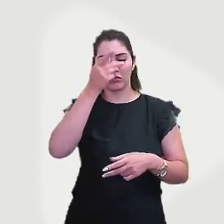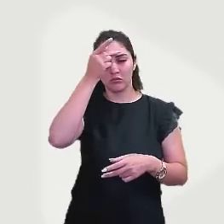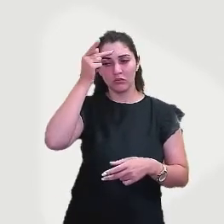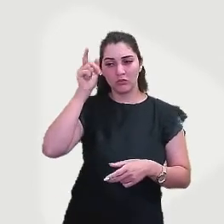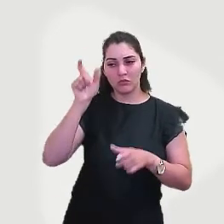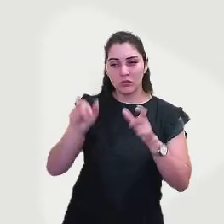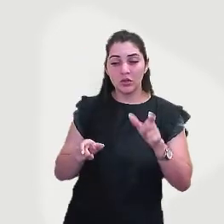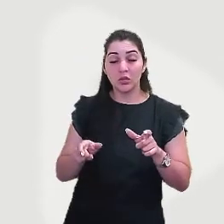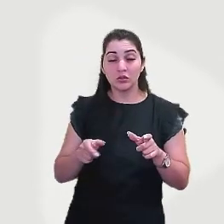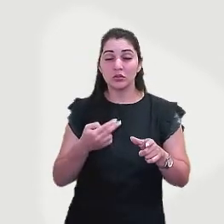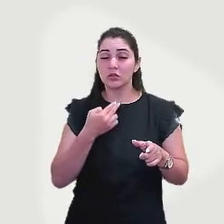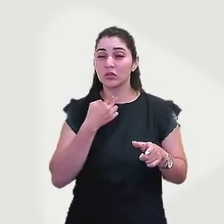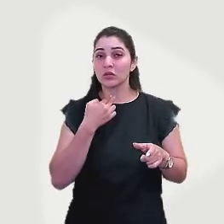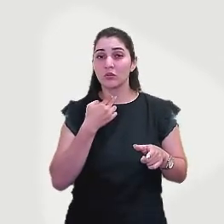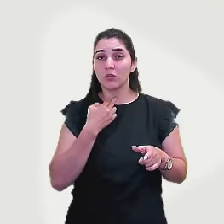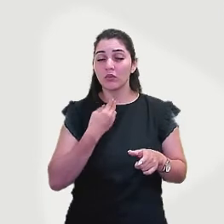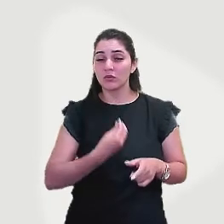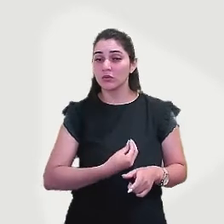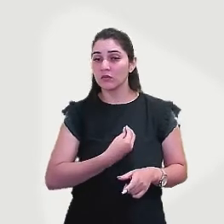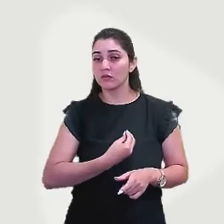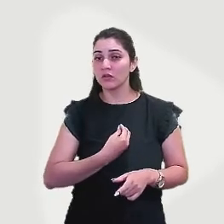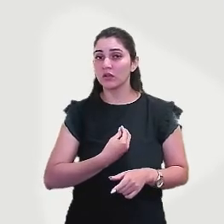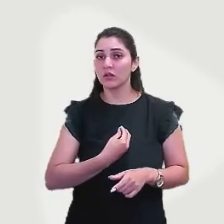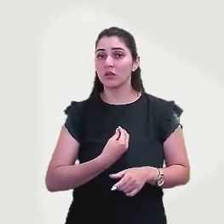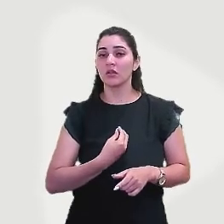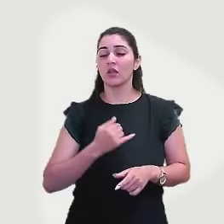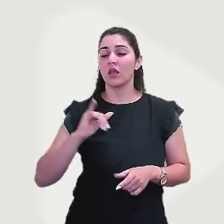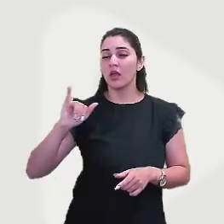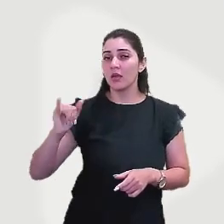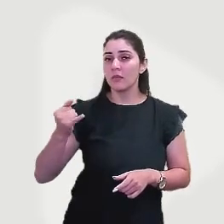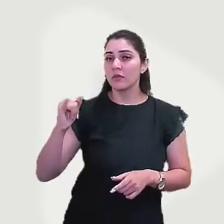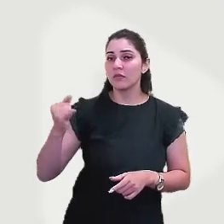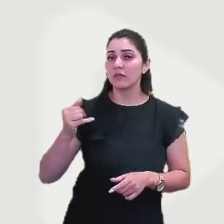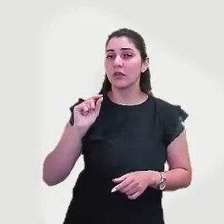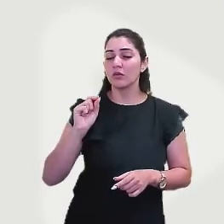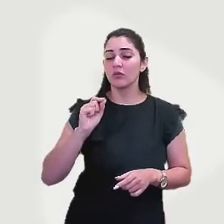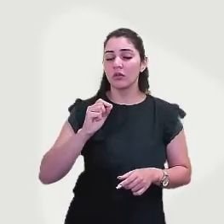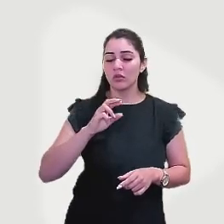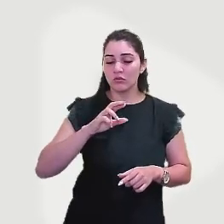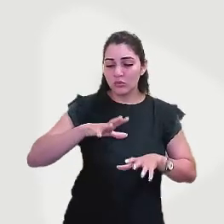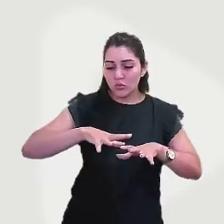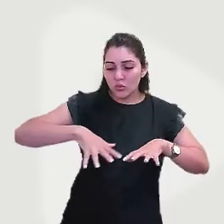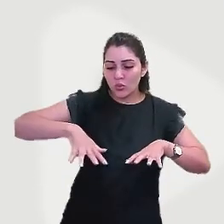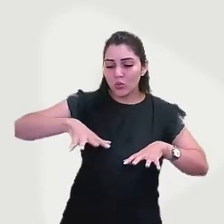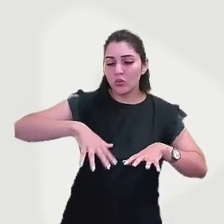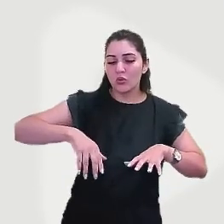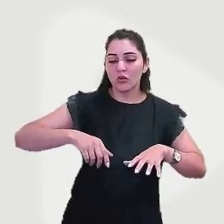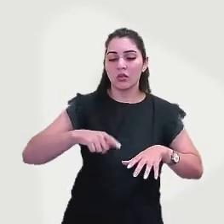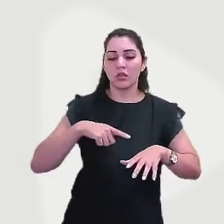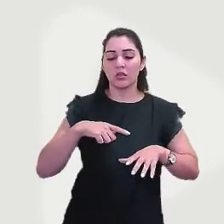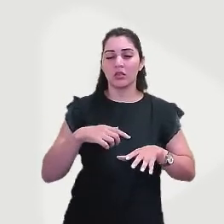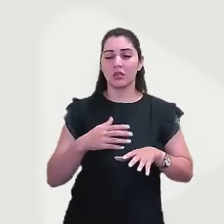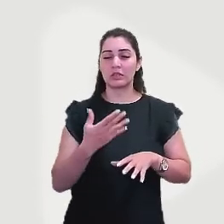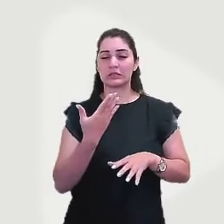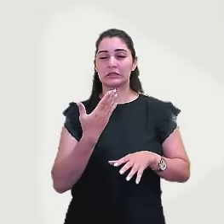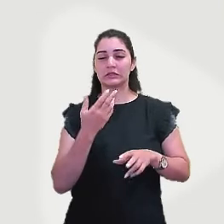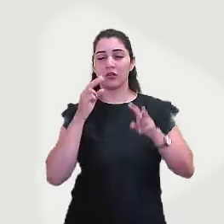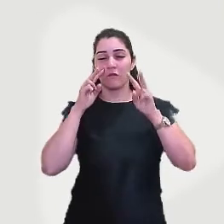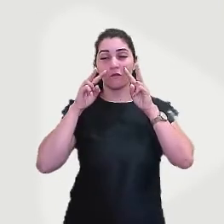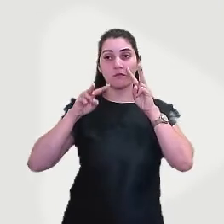não podem morar, elas começam a ir morar também, também aproveitar a periferia naquela região, causando esse contraste, né?